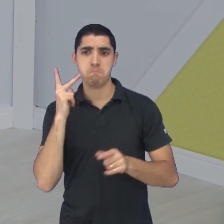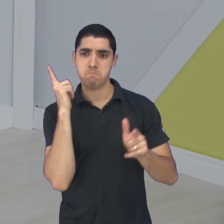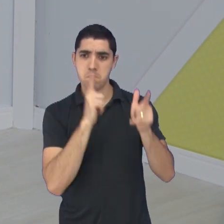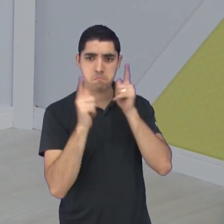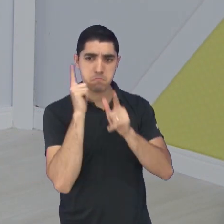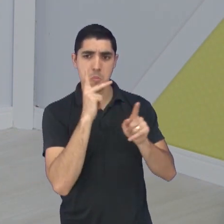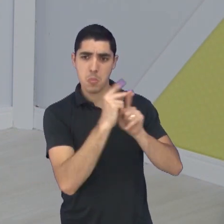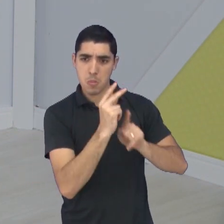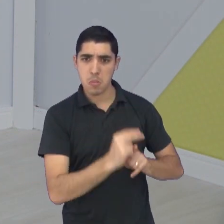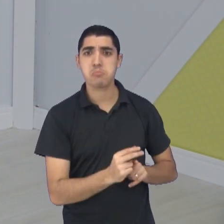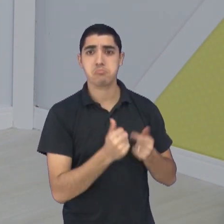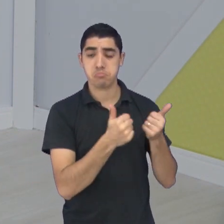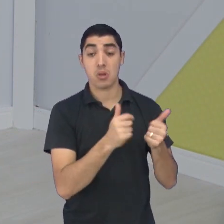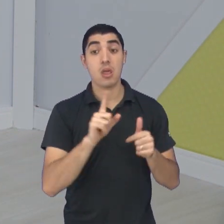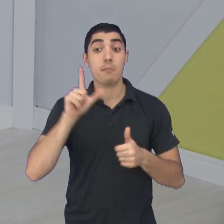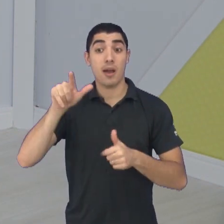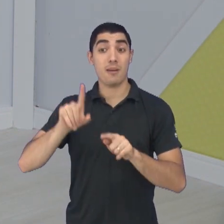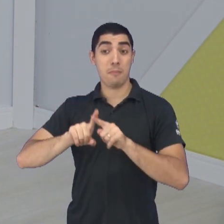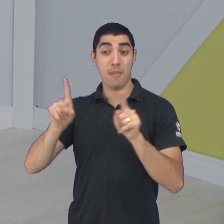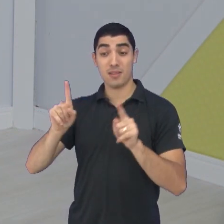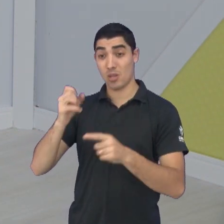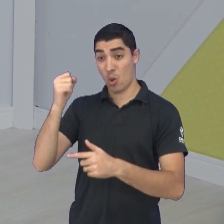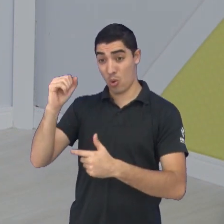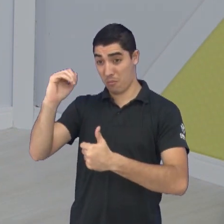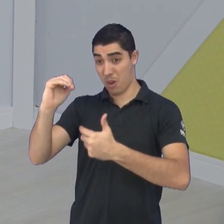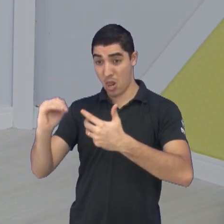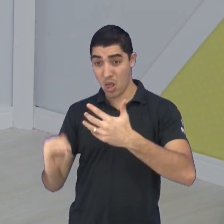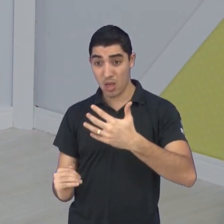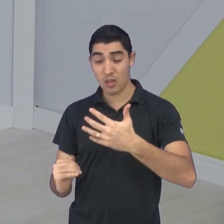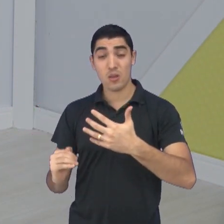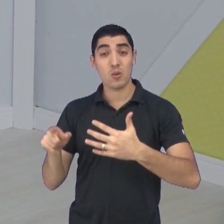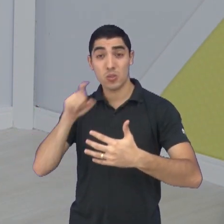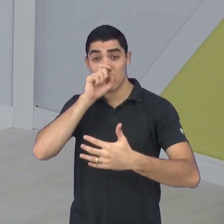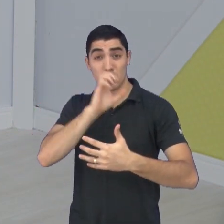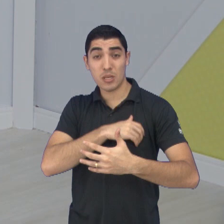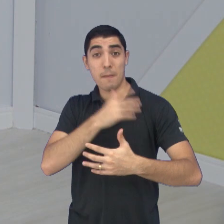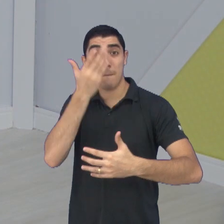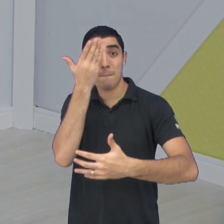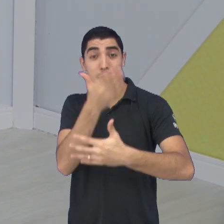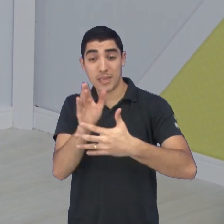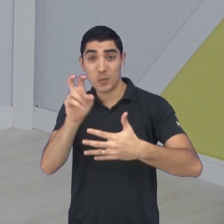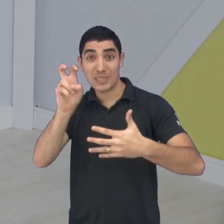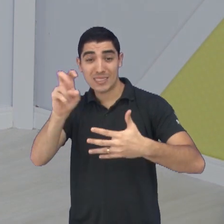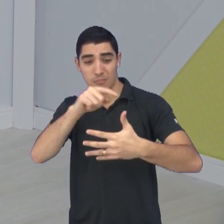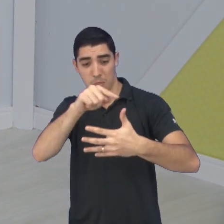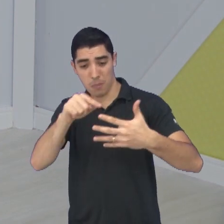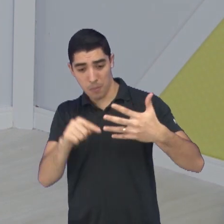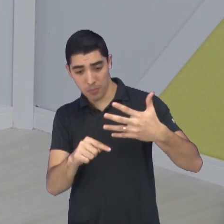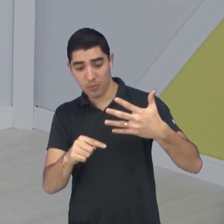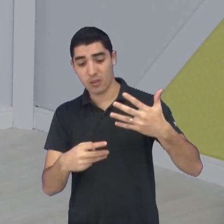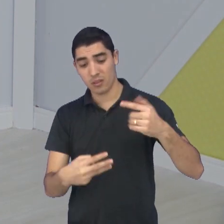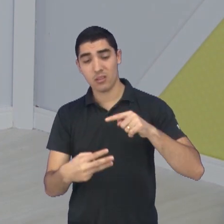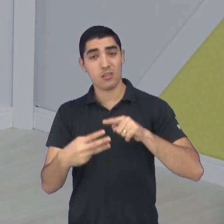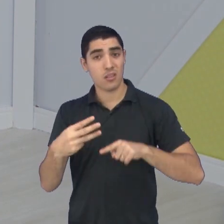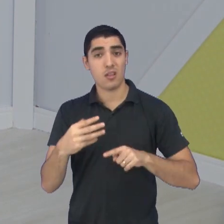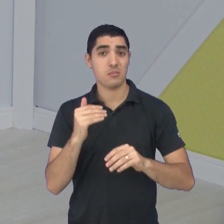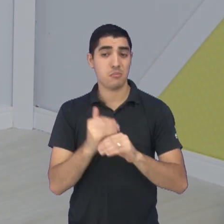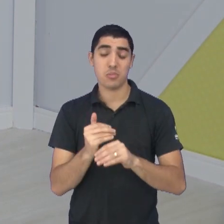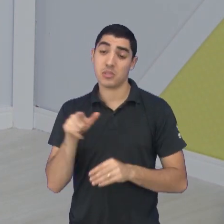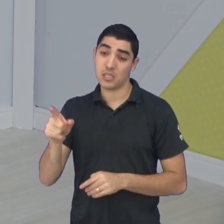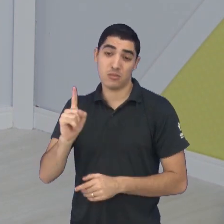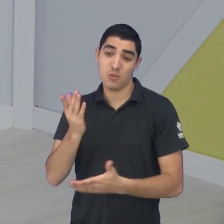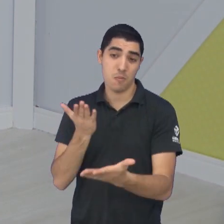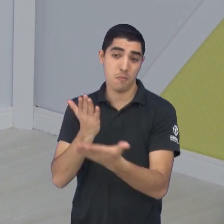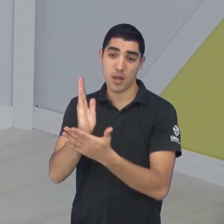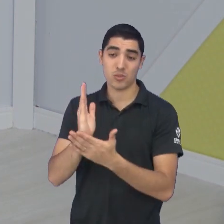de oito para cá, o São José perdeu cinco e não vence a oito jogos e foi eliminado de uma Série A2. Tá certo? Só para deixar